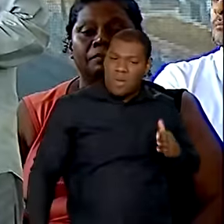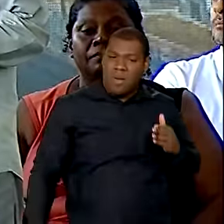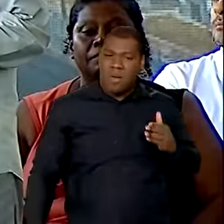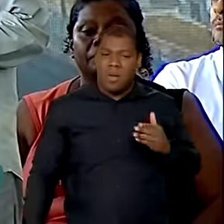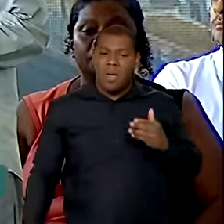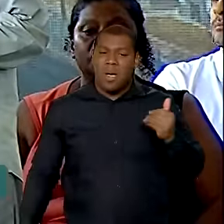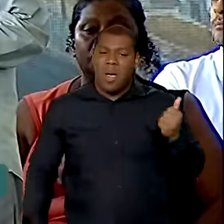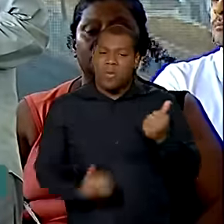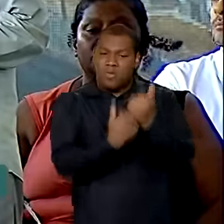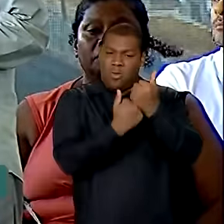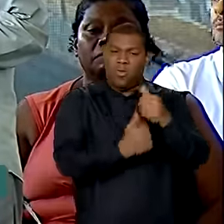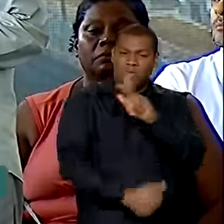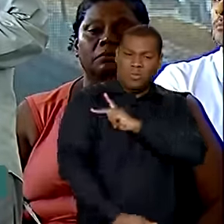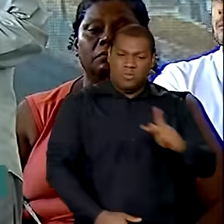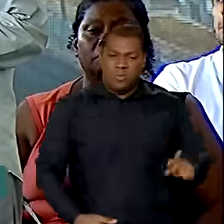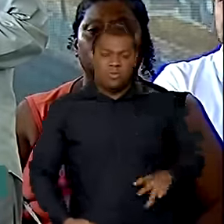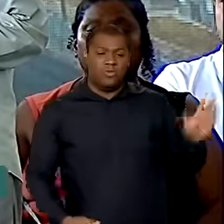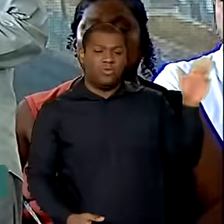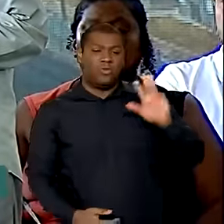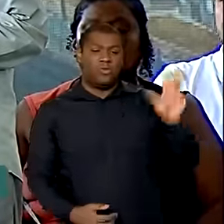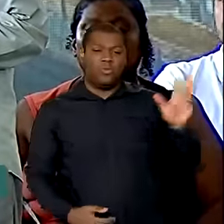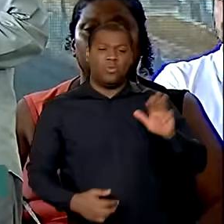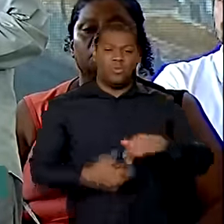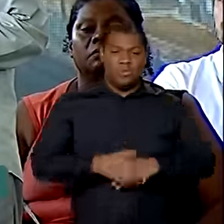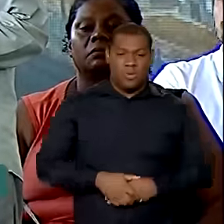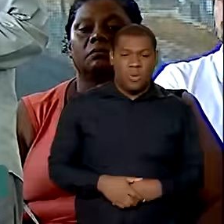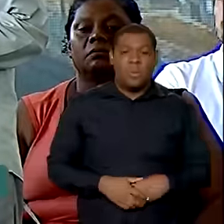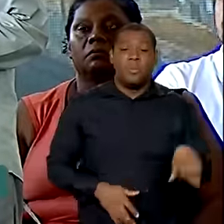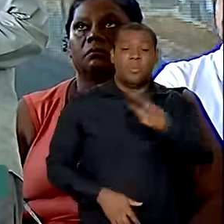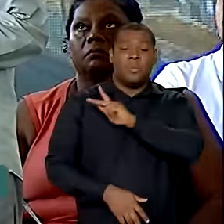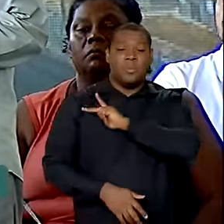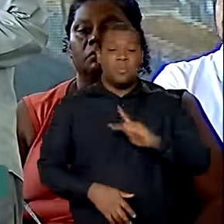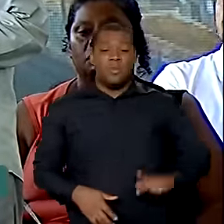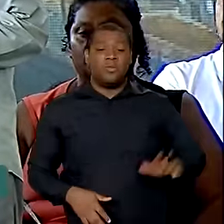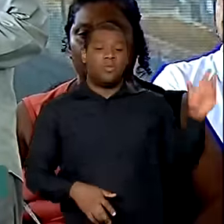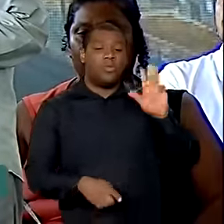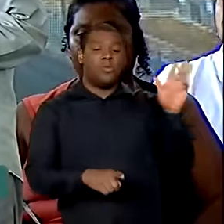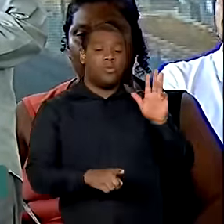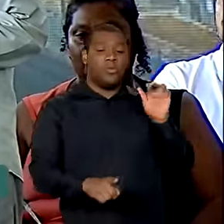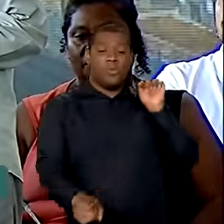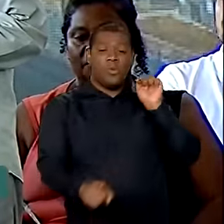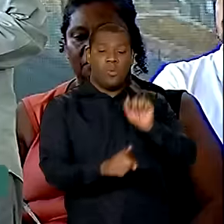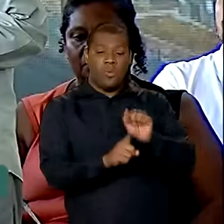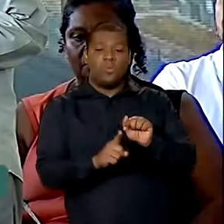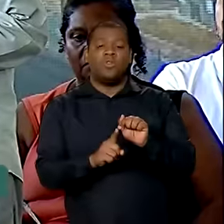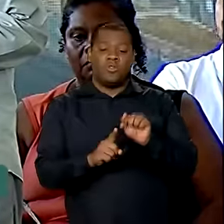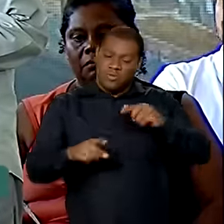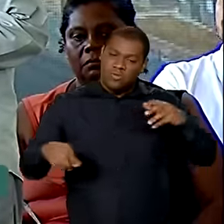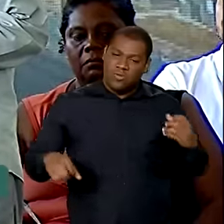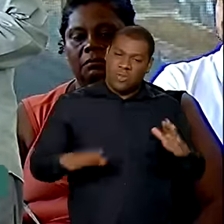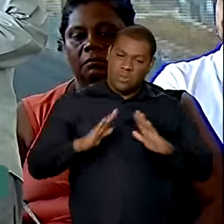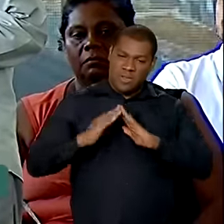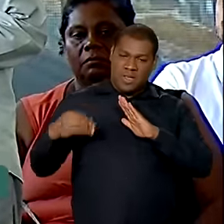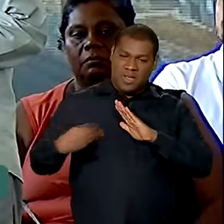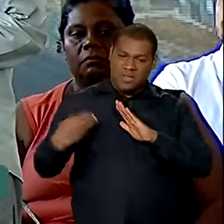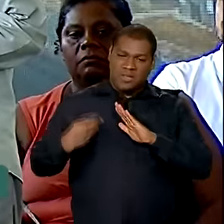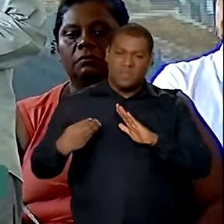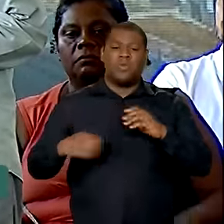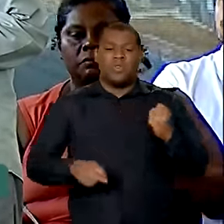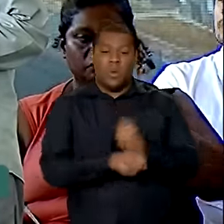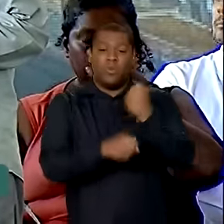presidente está querendo para todos os conjuntos do Minha Casa Minha Vida que foram escolhidos a partir de agora. Uma